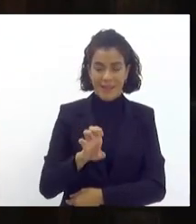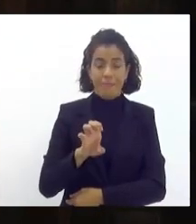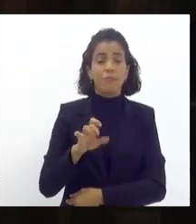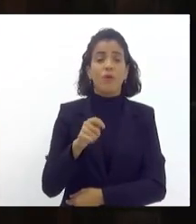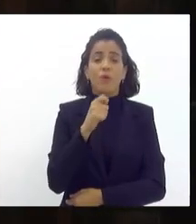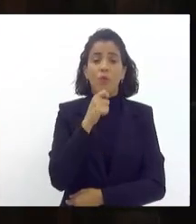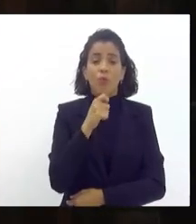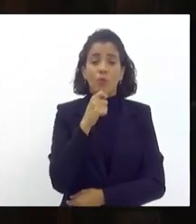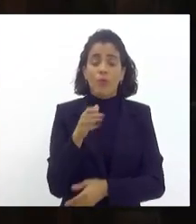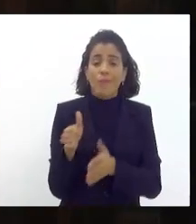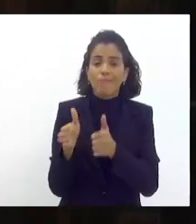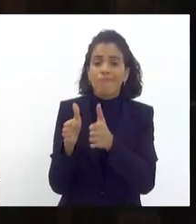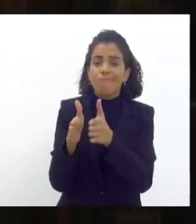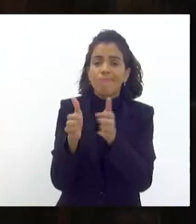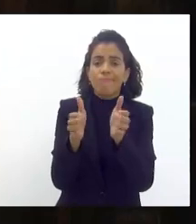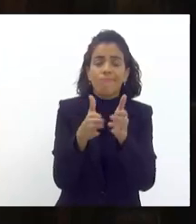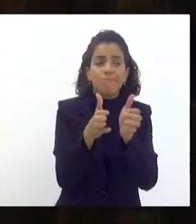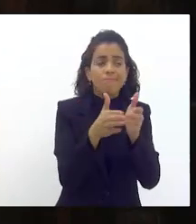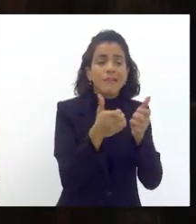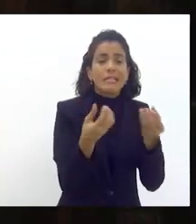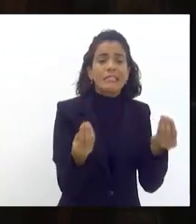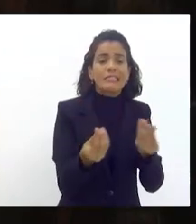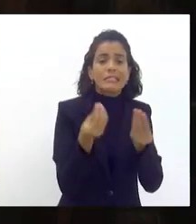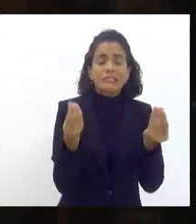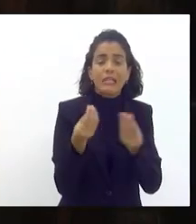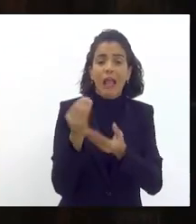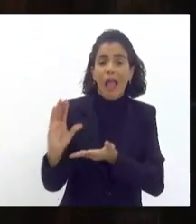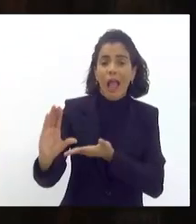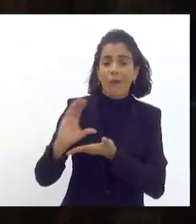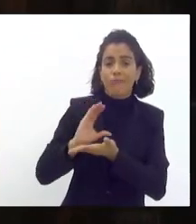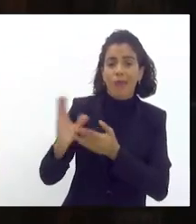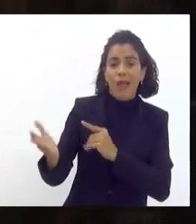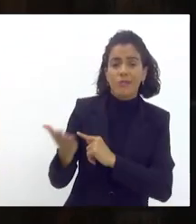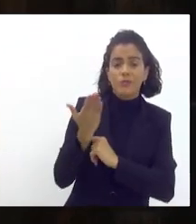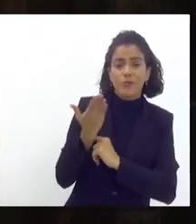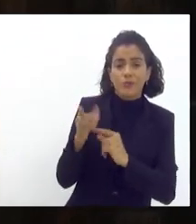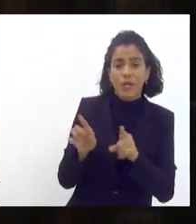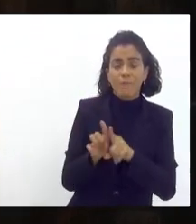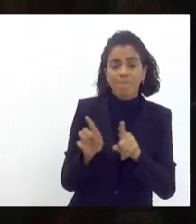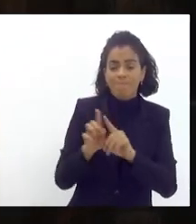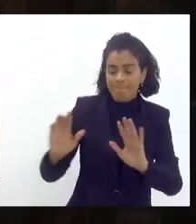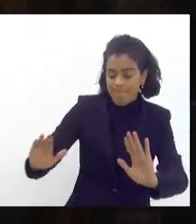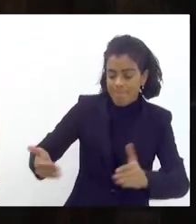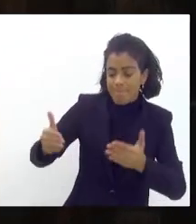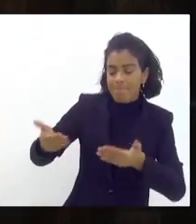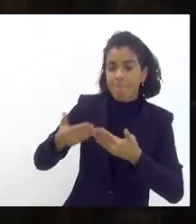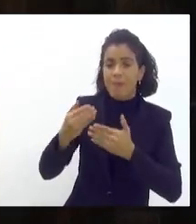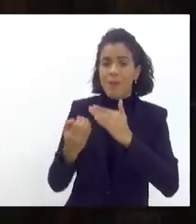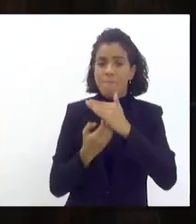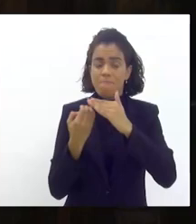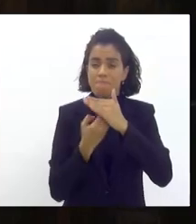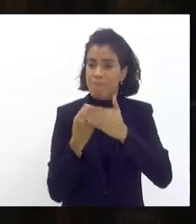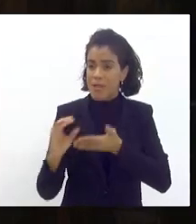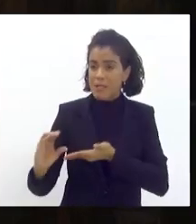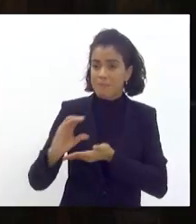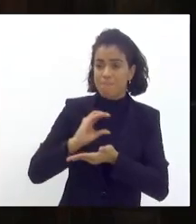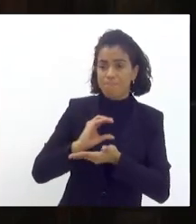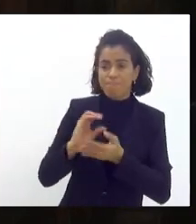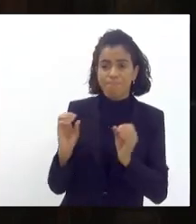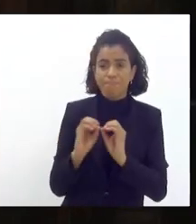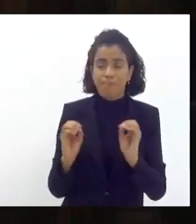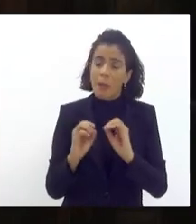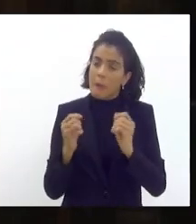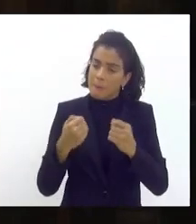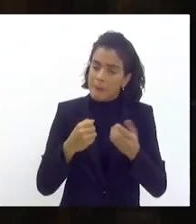apelo não temos apelo para buscar patrocínios não temos apelo para o incentivo da iniciativa privada então é preciso ter essa